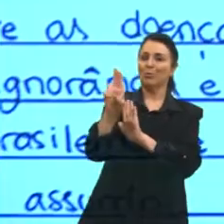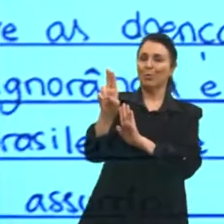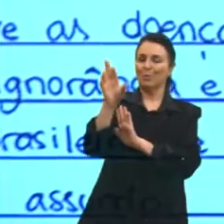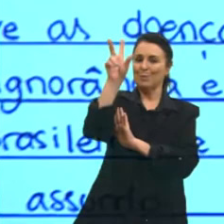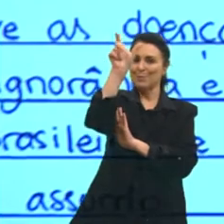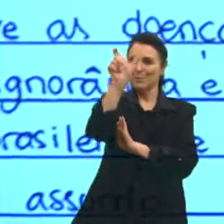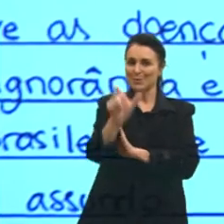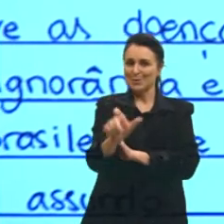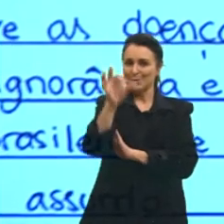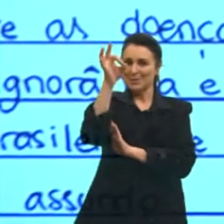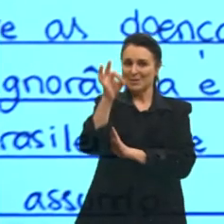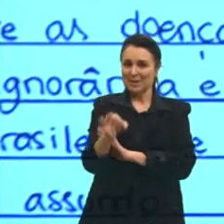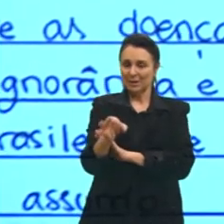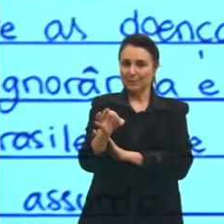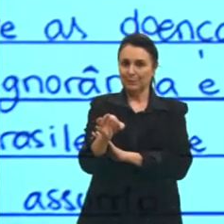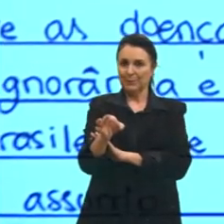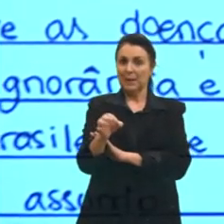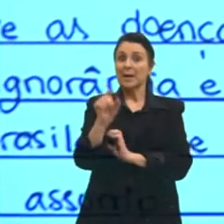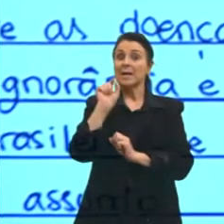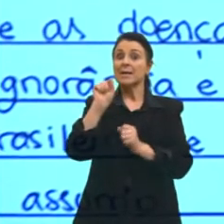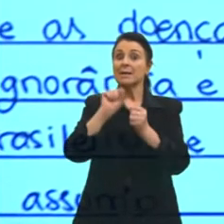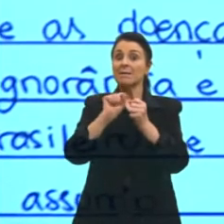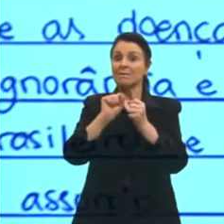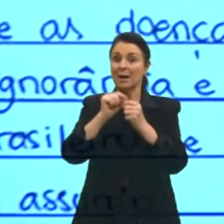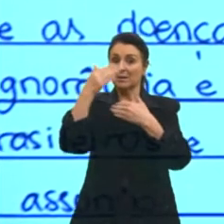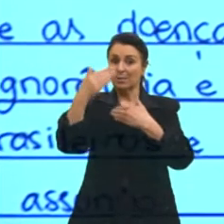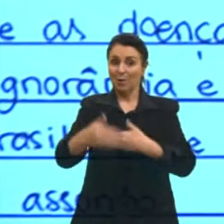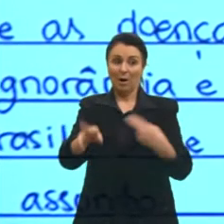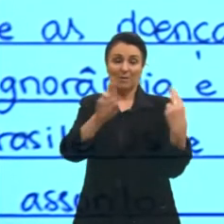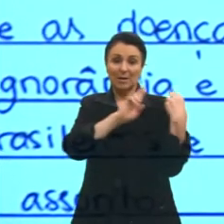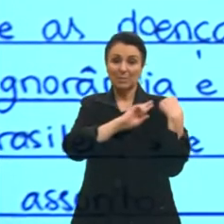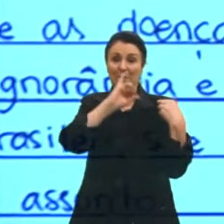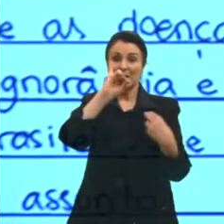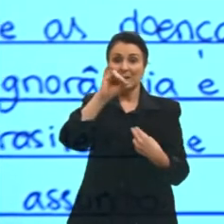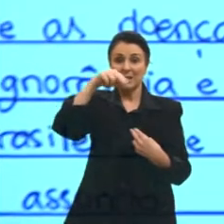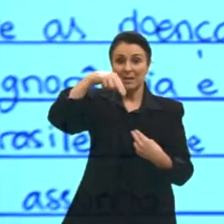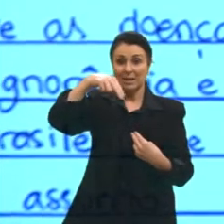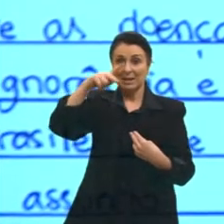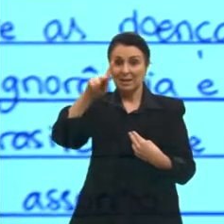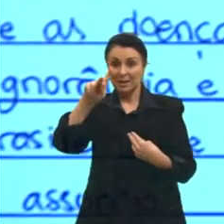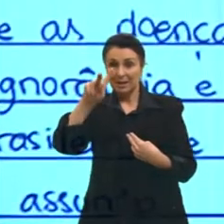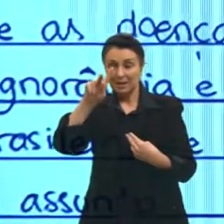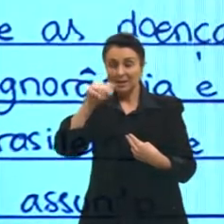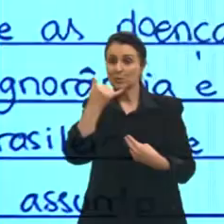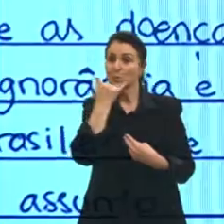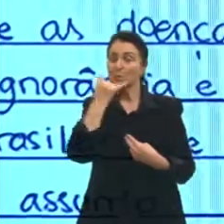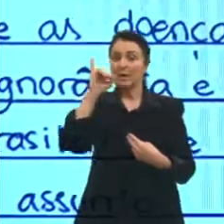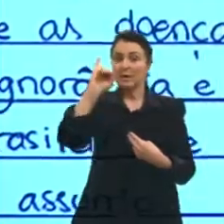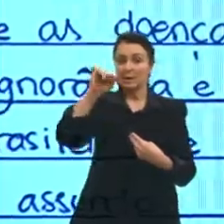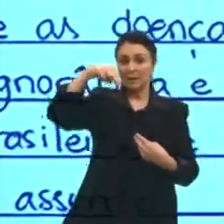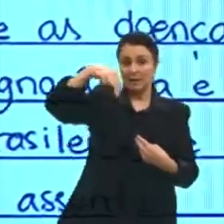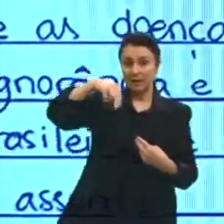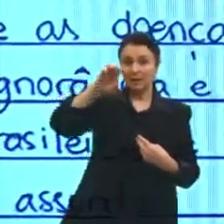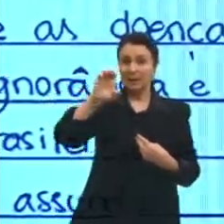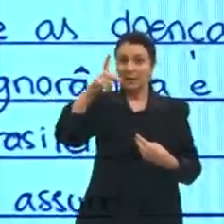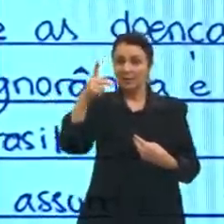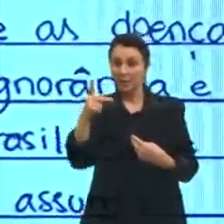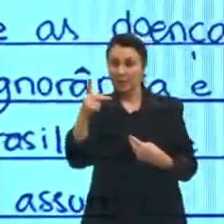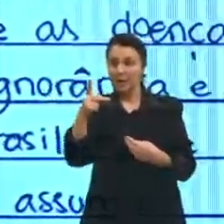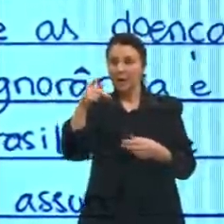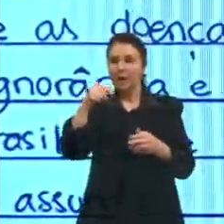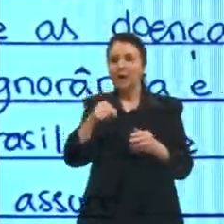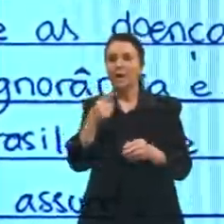o próprio INEP, ele está dizendo para vocês tudo isso que eu disse, verifique o seu CPF,